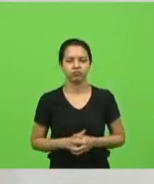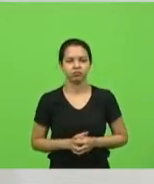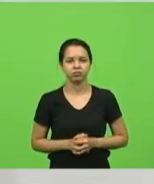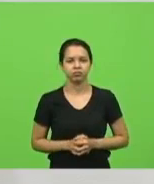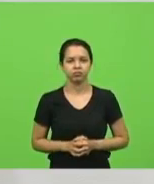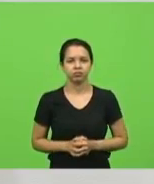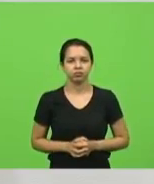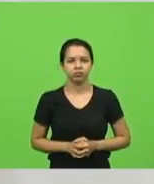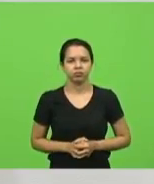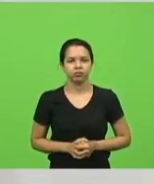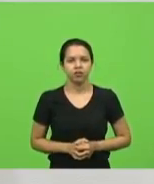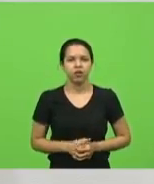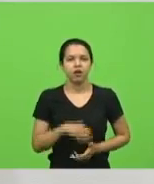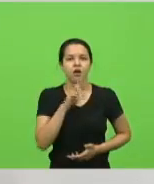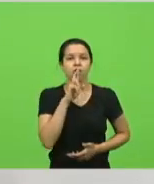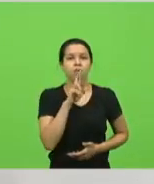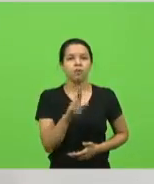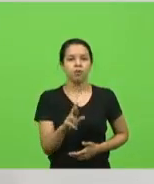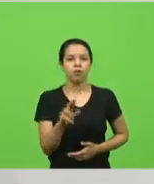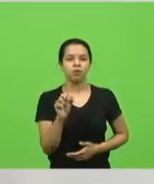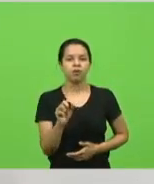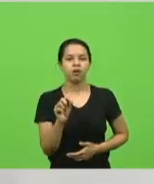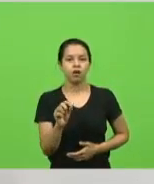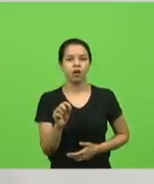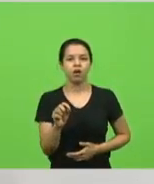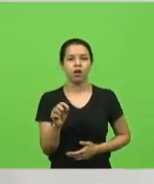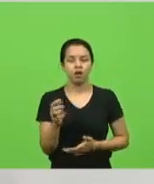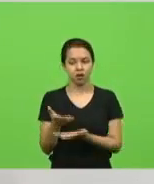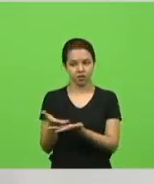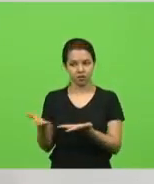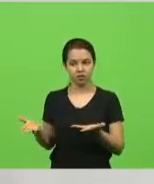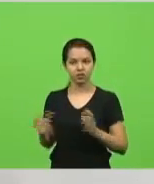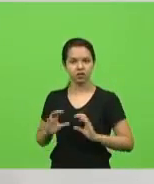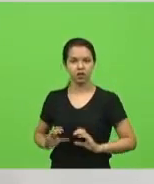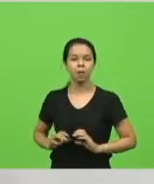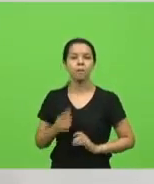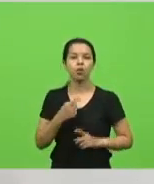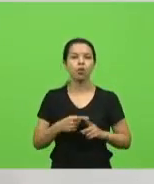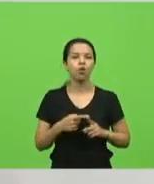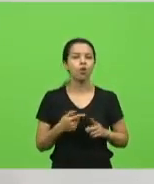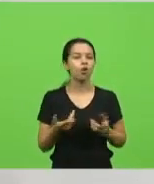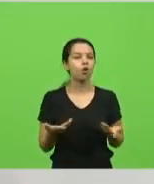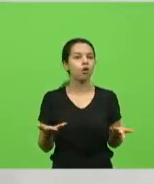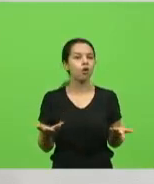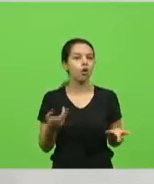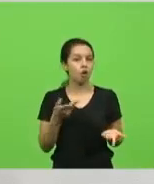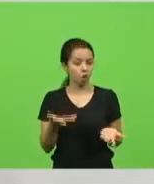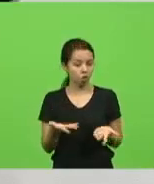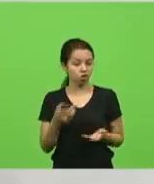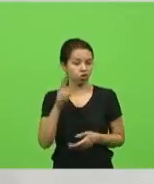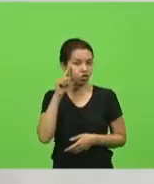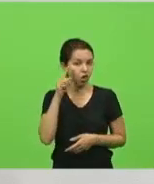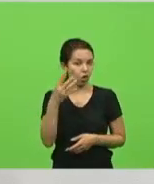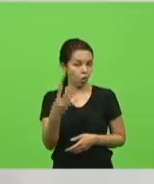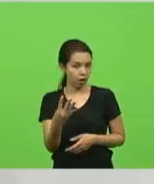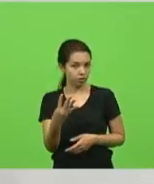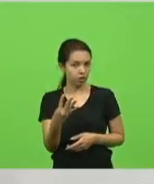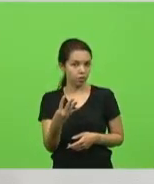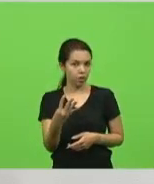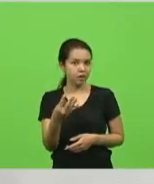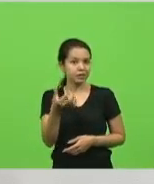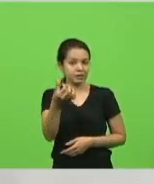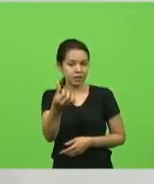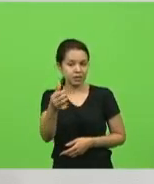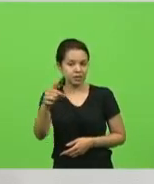Aí veio a resposta que o cidadão estava esperando. Por que eu digo que hoje é dia 4? Porque, como eu disse, dia 6 e 7 é o fim de semana de pagamento.